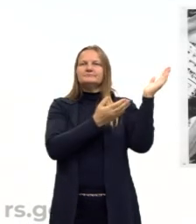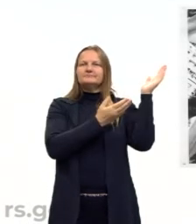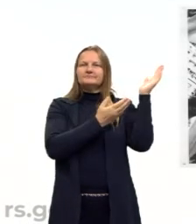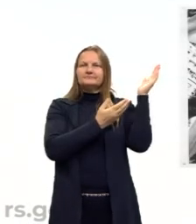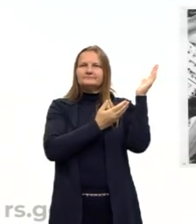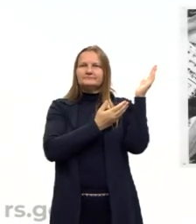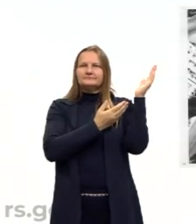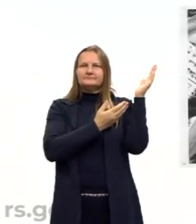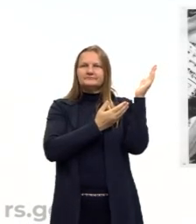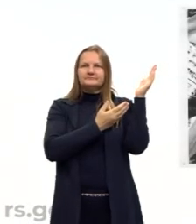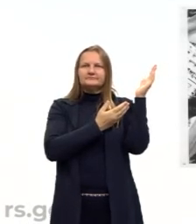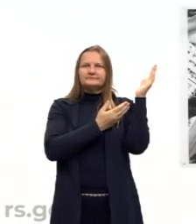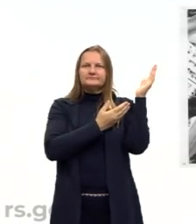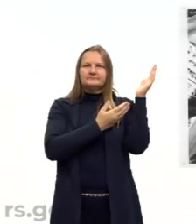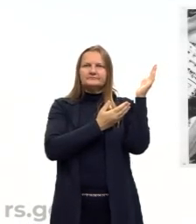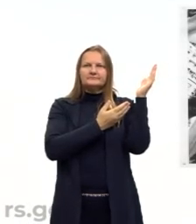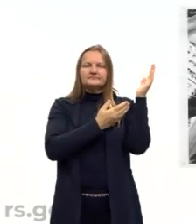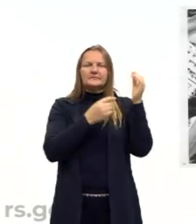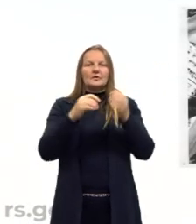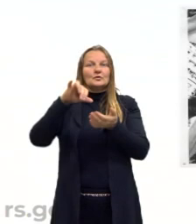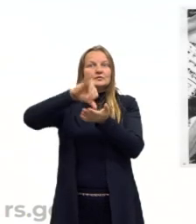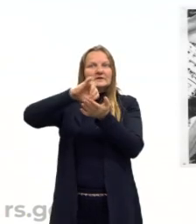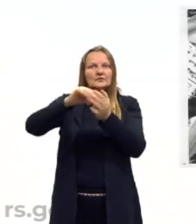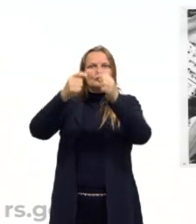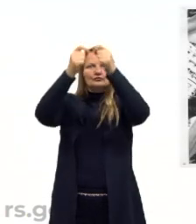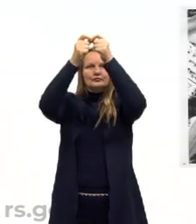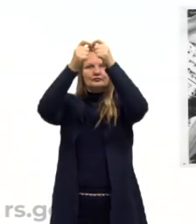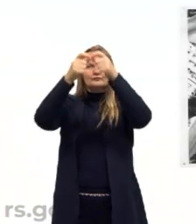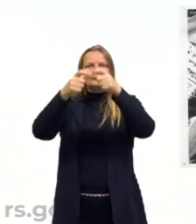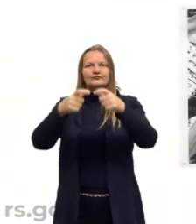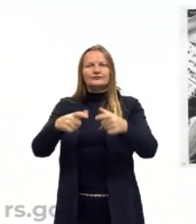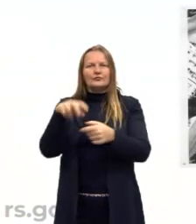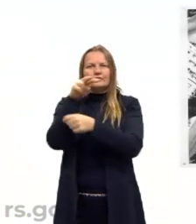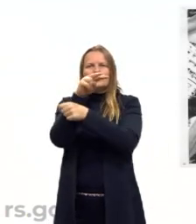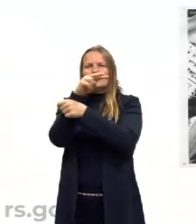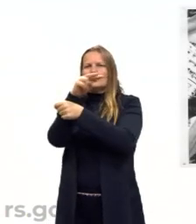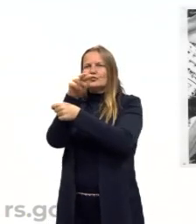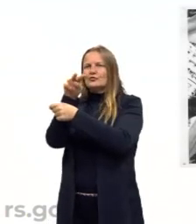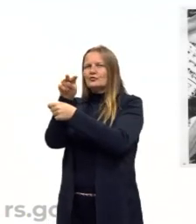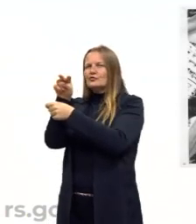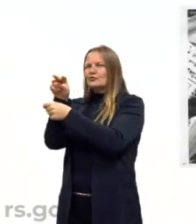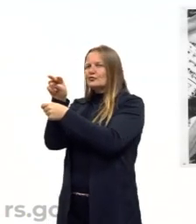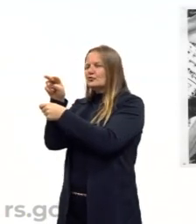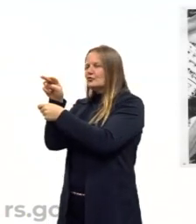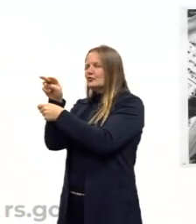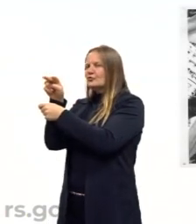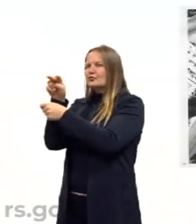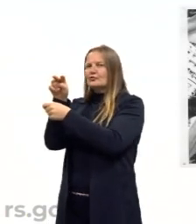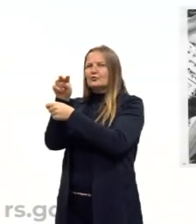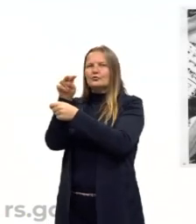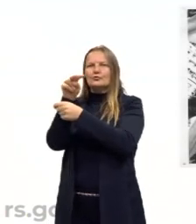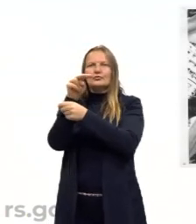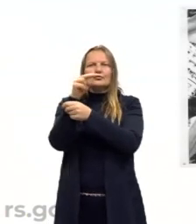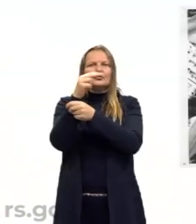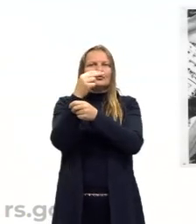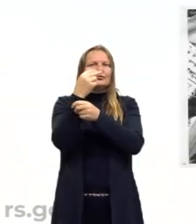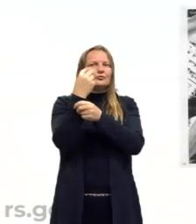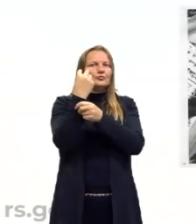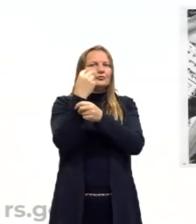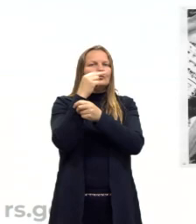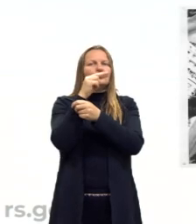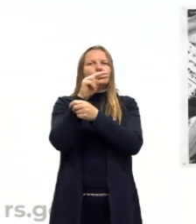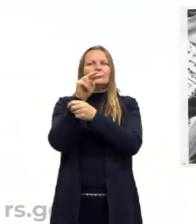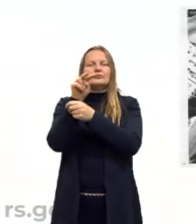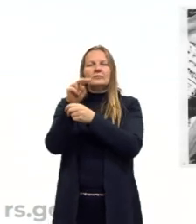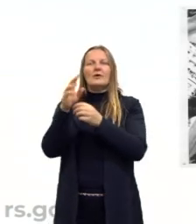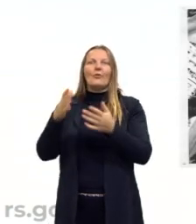imagens dele. Uma torre central que observava todos. Na sequência, vamos ver que hoje nós